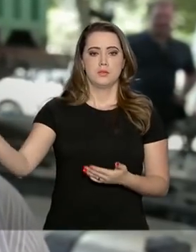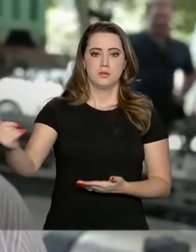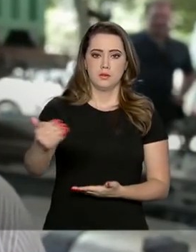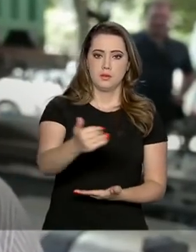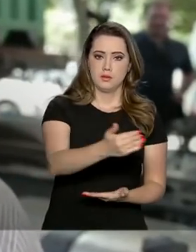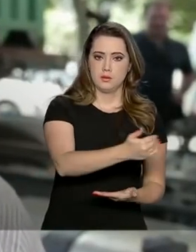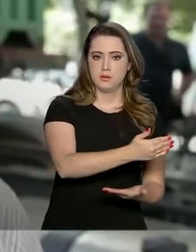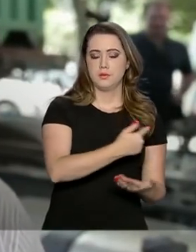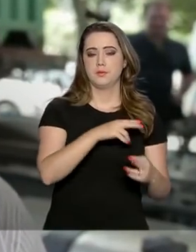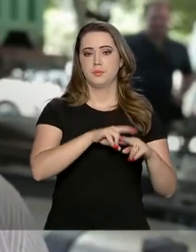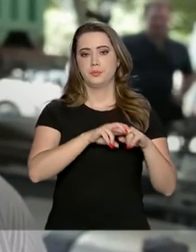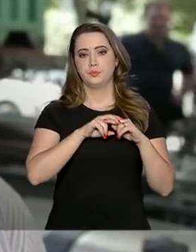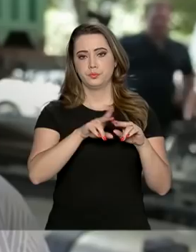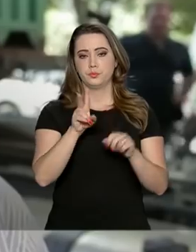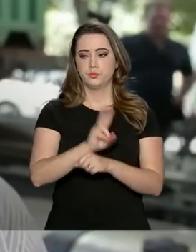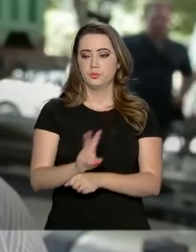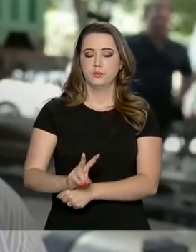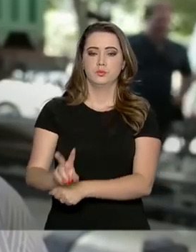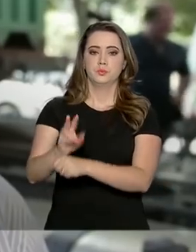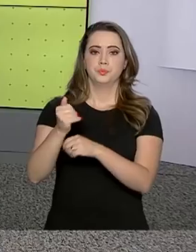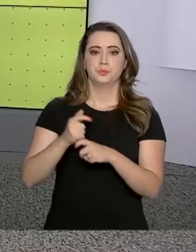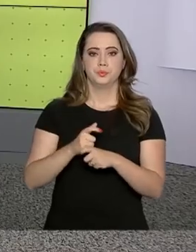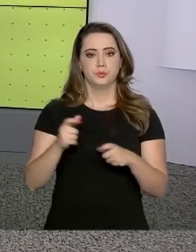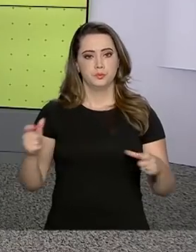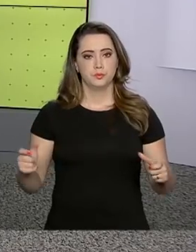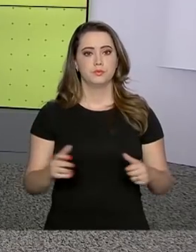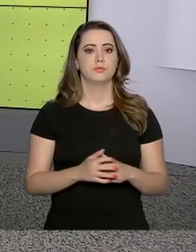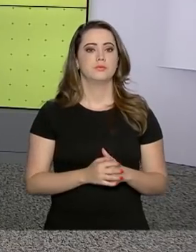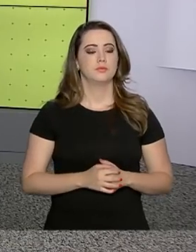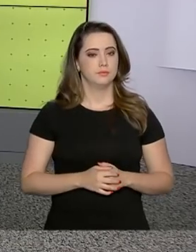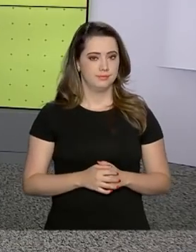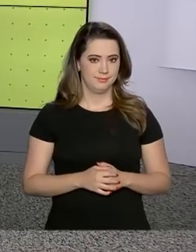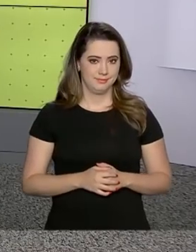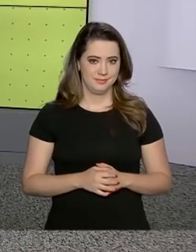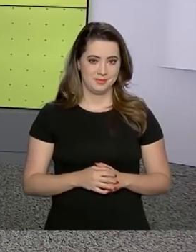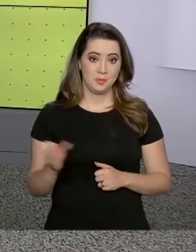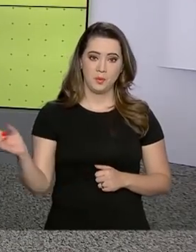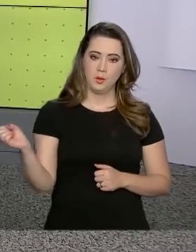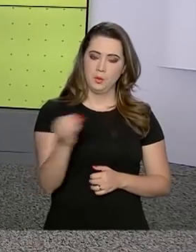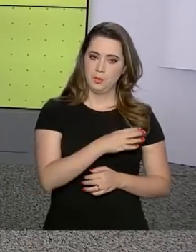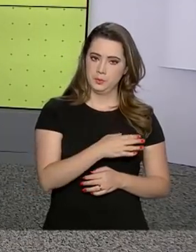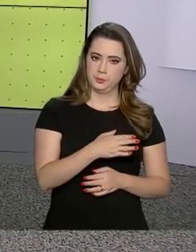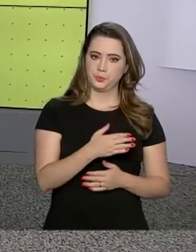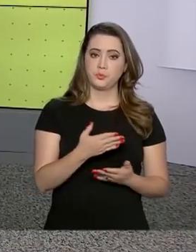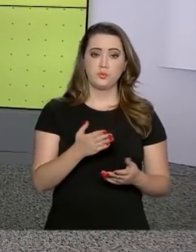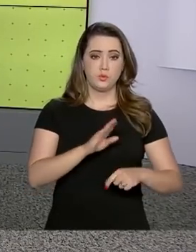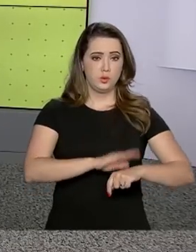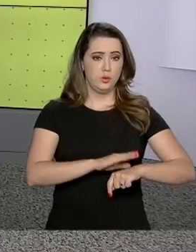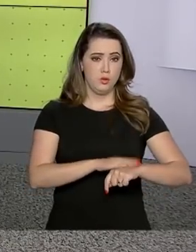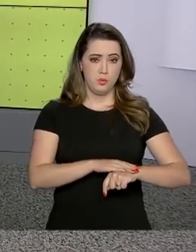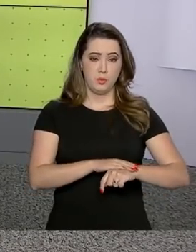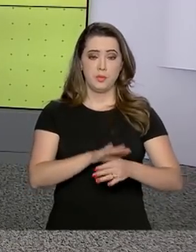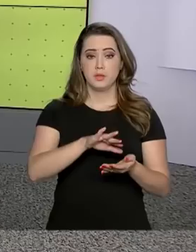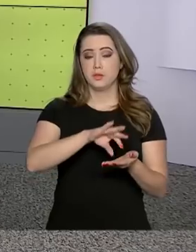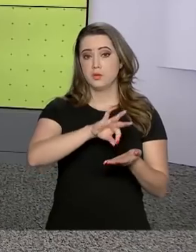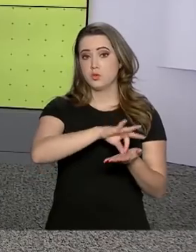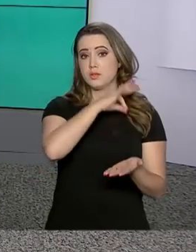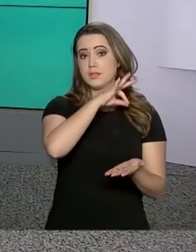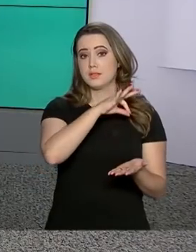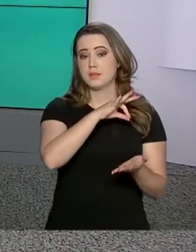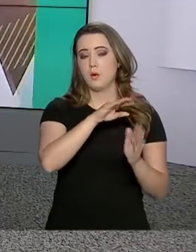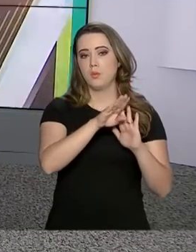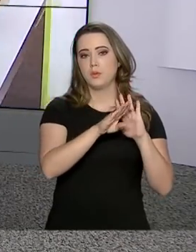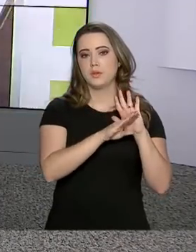também por meio de uma fiscalização maior. Uma nova rodada de inscrições para o programa Mais Médicos começa